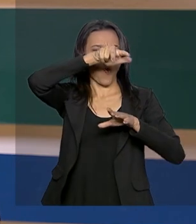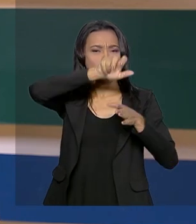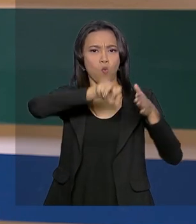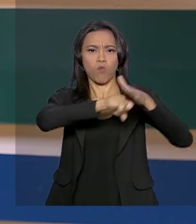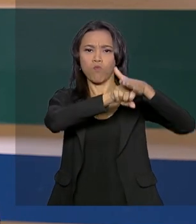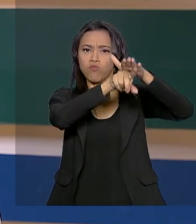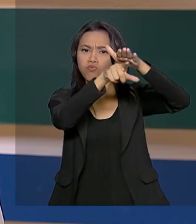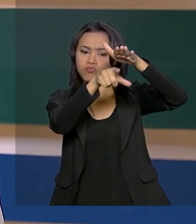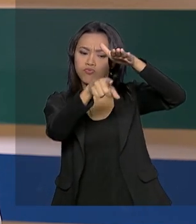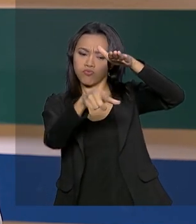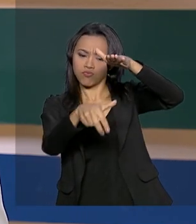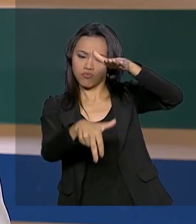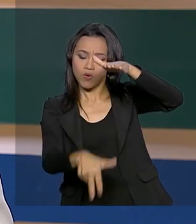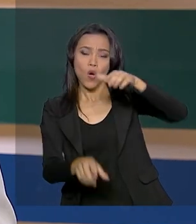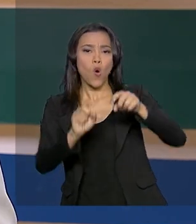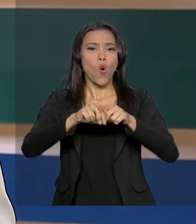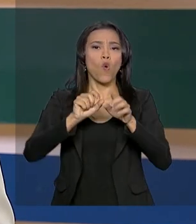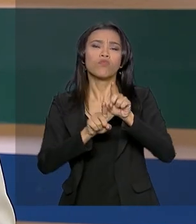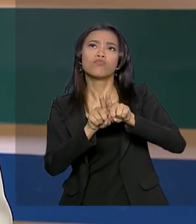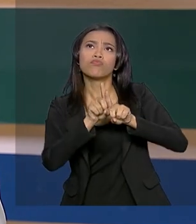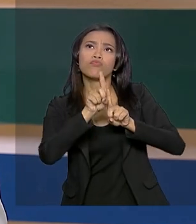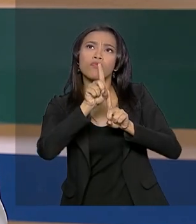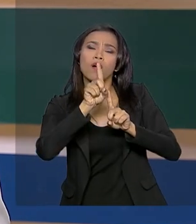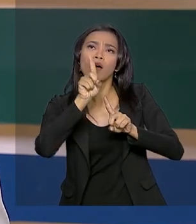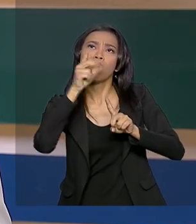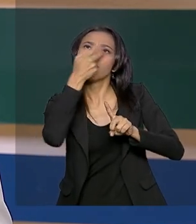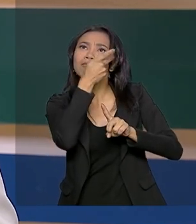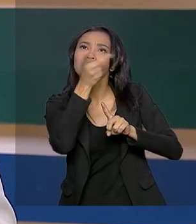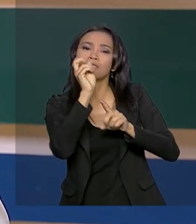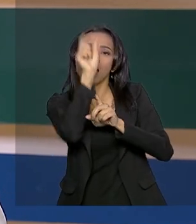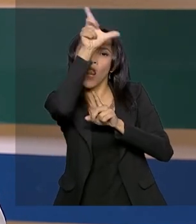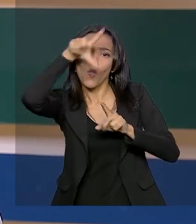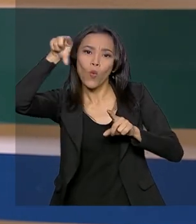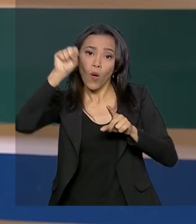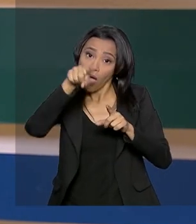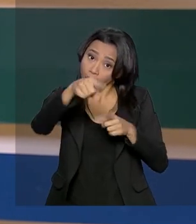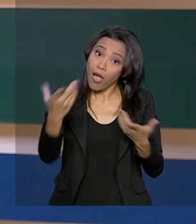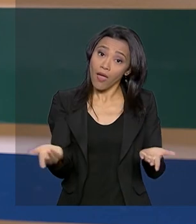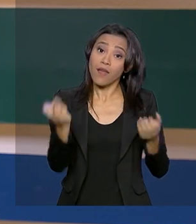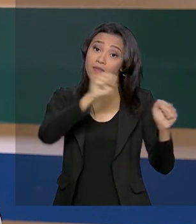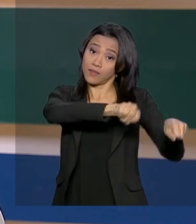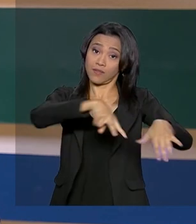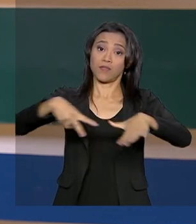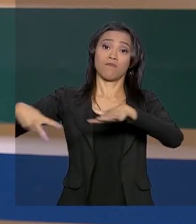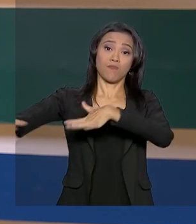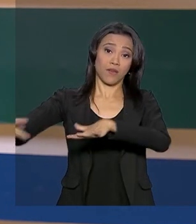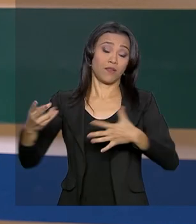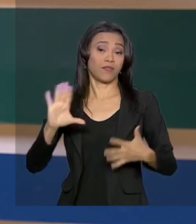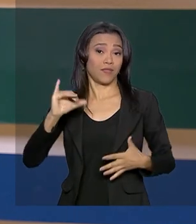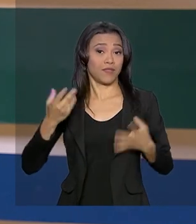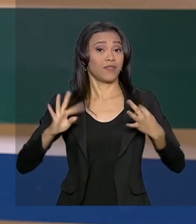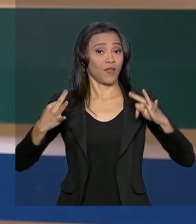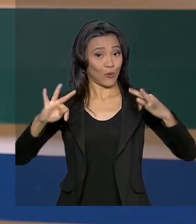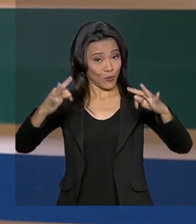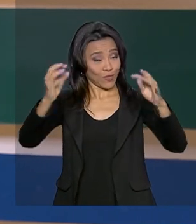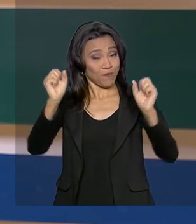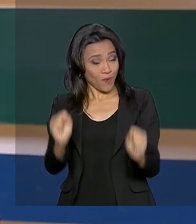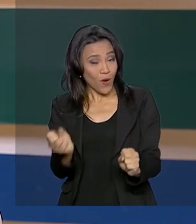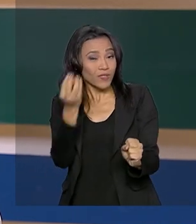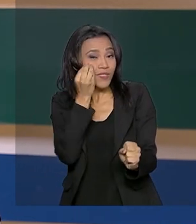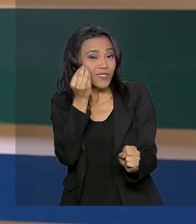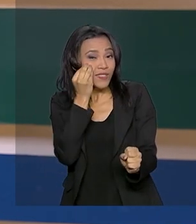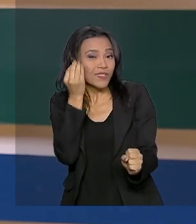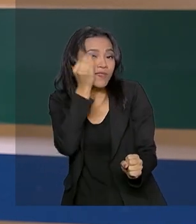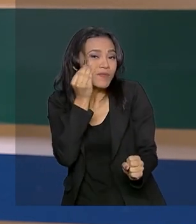visita à Lua. Essas são algumas das muitas atrações que os visitantes da Semana Nacional de Ciência e Tecnologia podem fazer